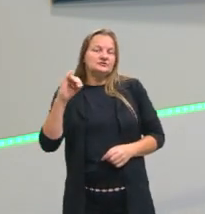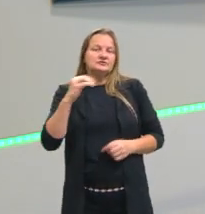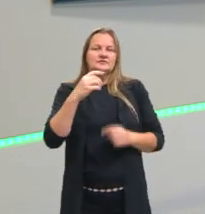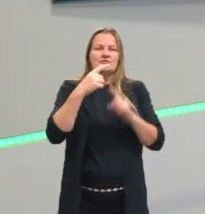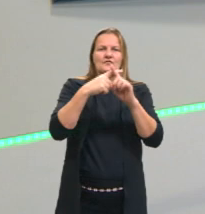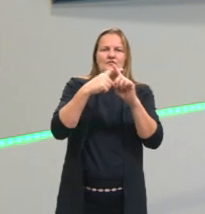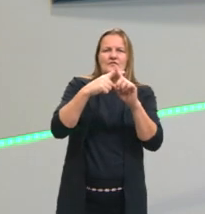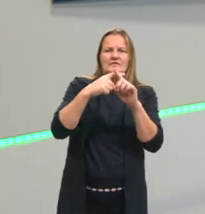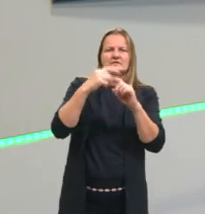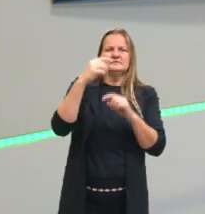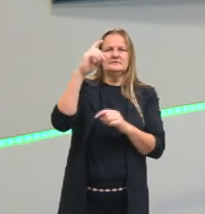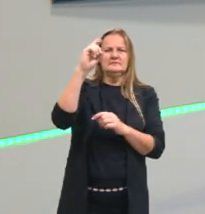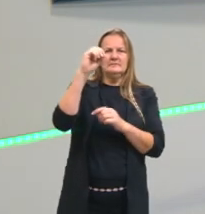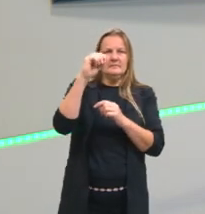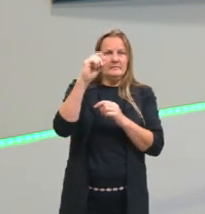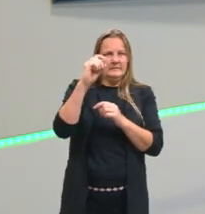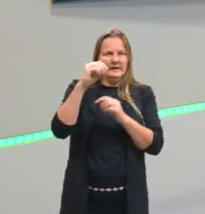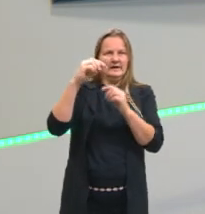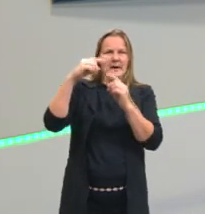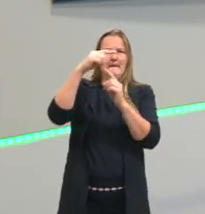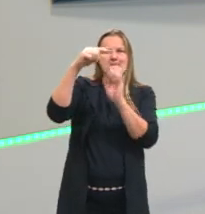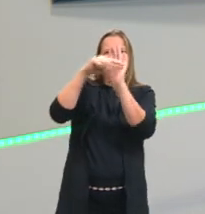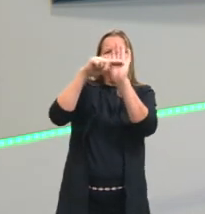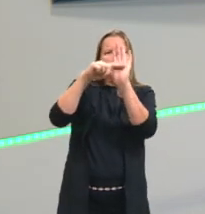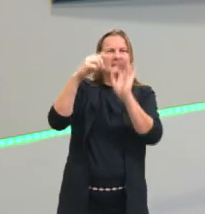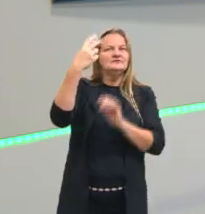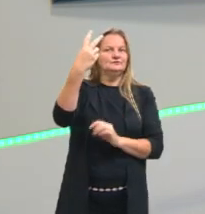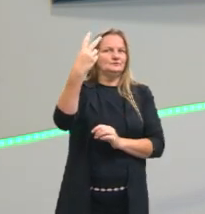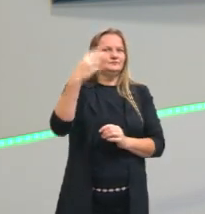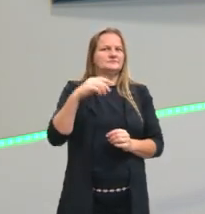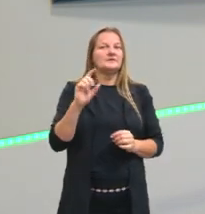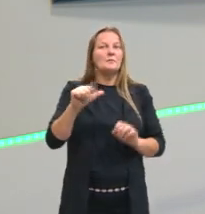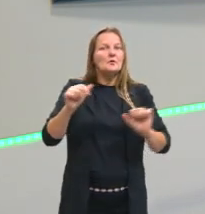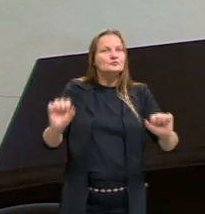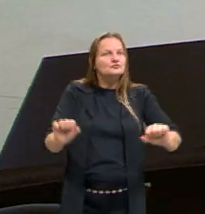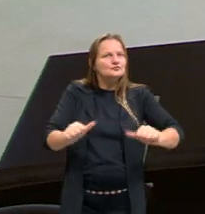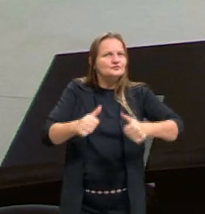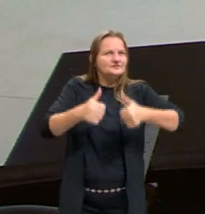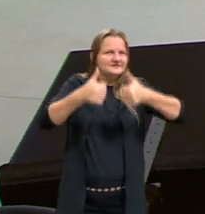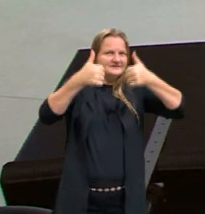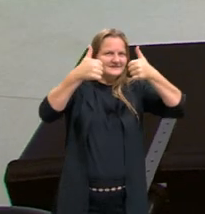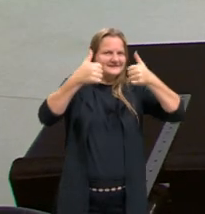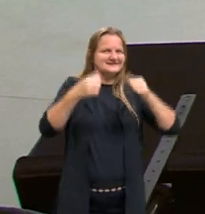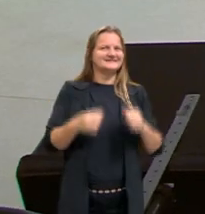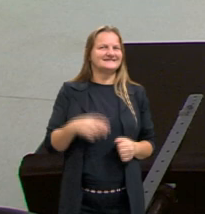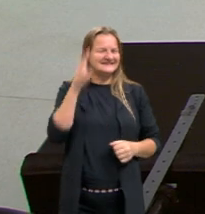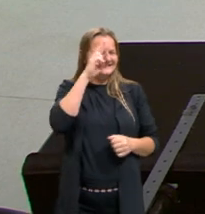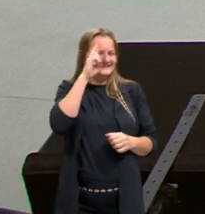que o K é vezes 10⁻³, isso vai melhorando, né? A gente vai lembrando conforme o tempo.